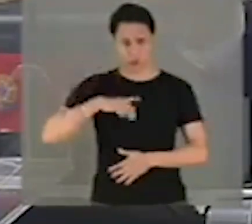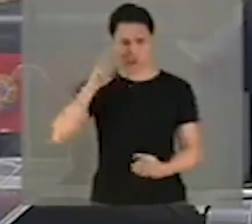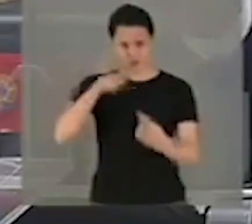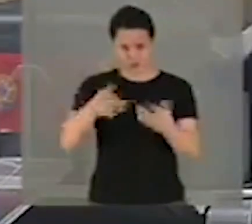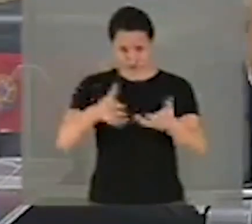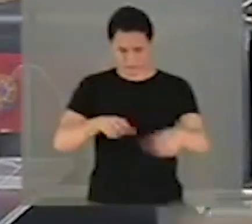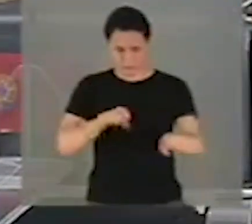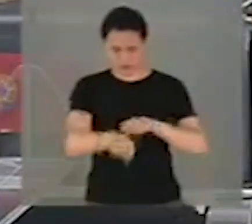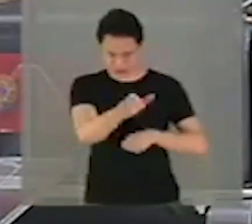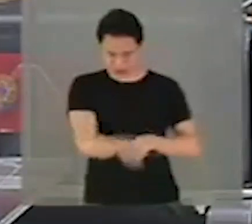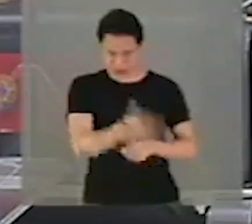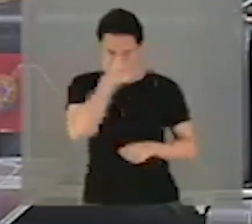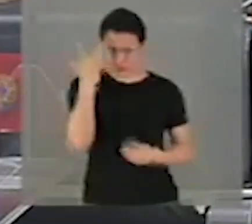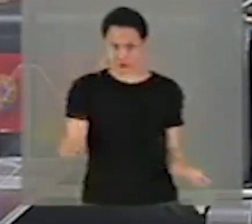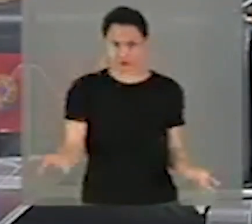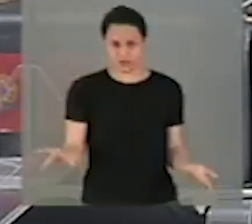alguém?